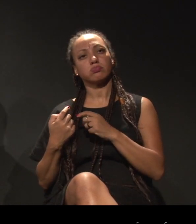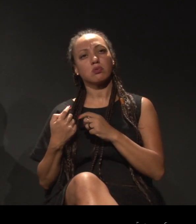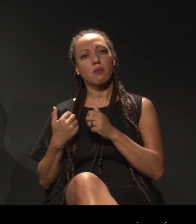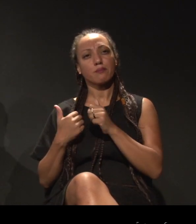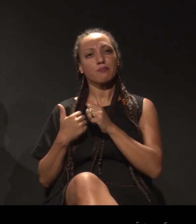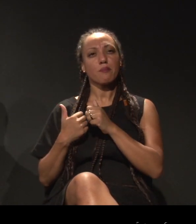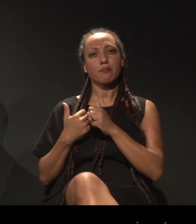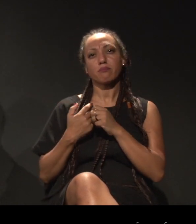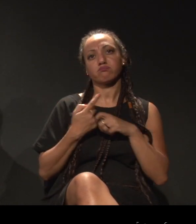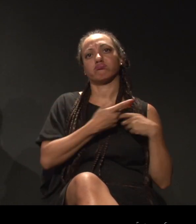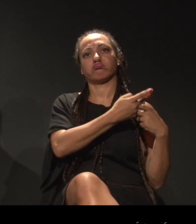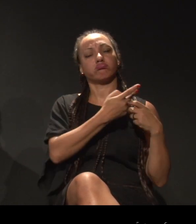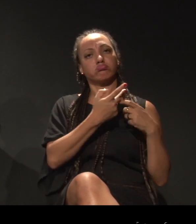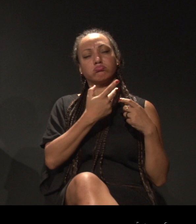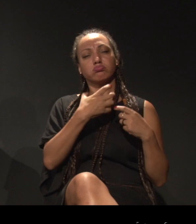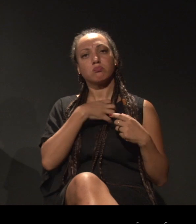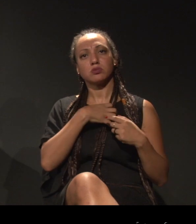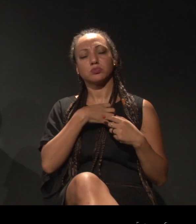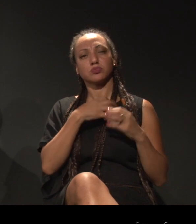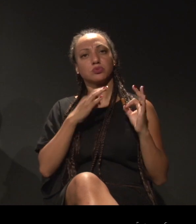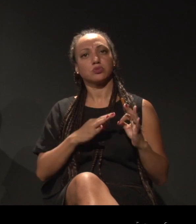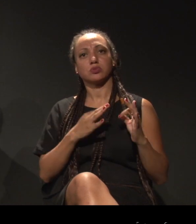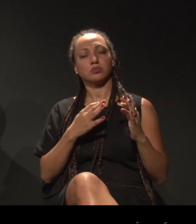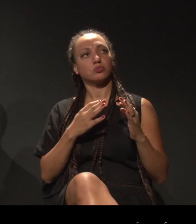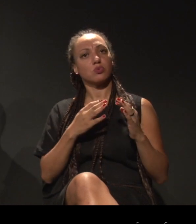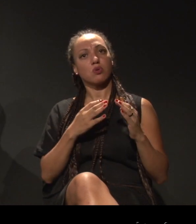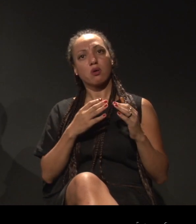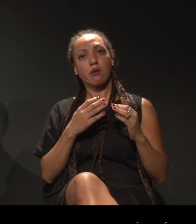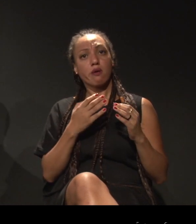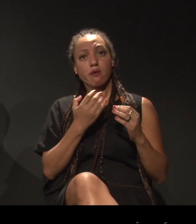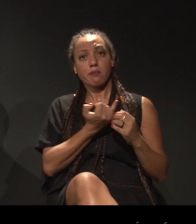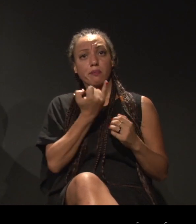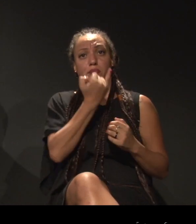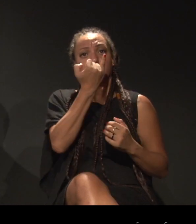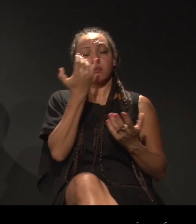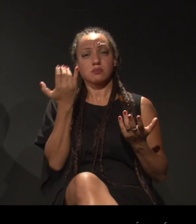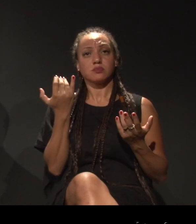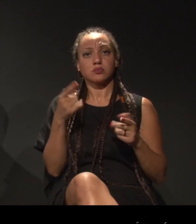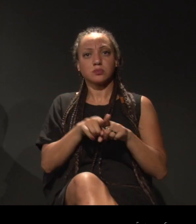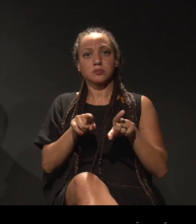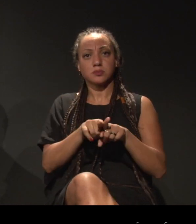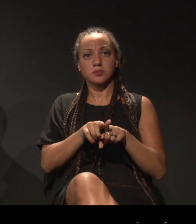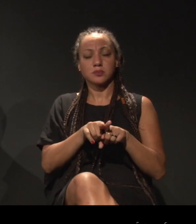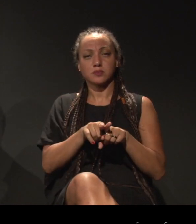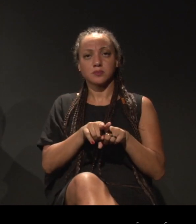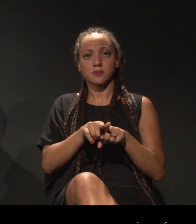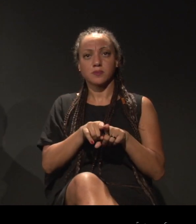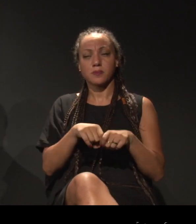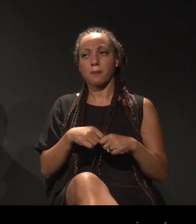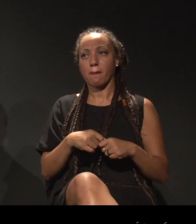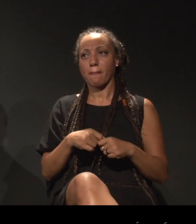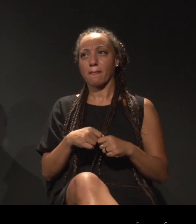grau, na mesma grau de importância que qualquer outra demanda, então